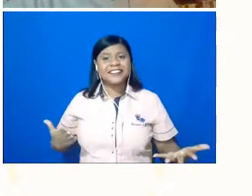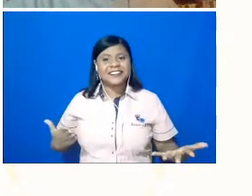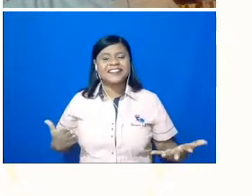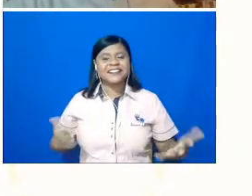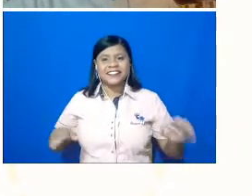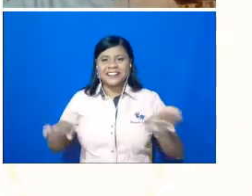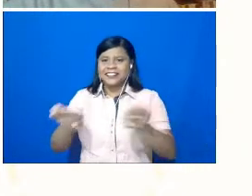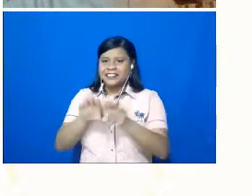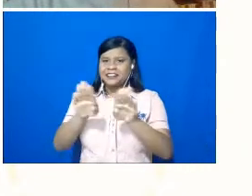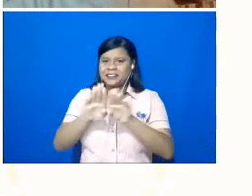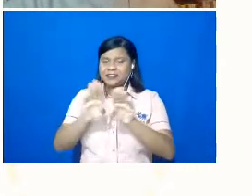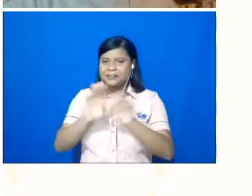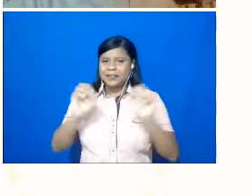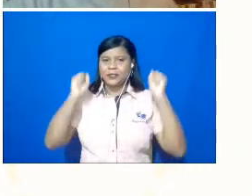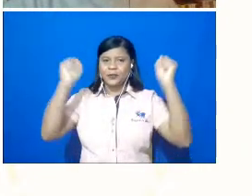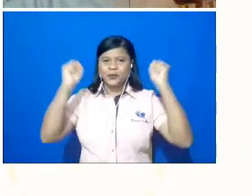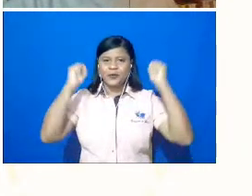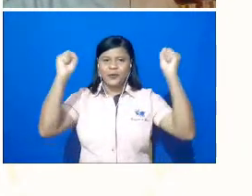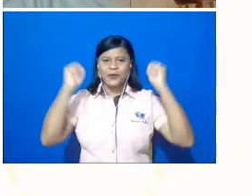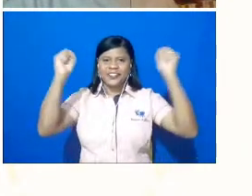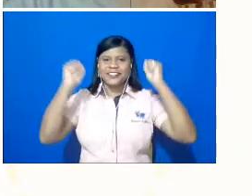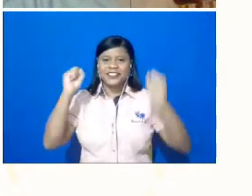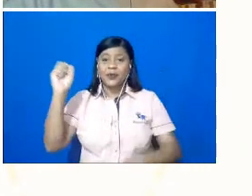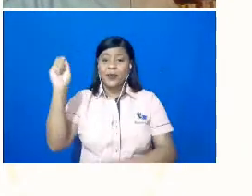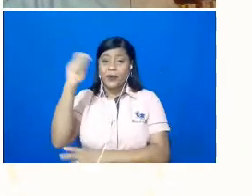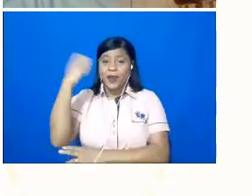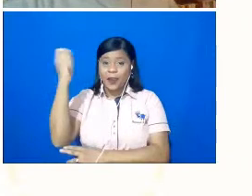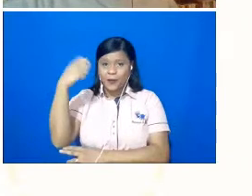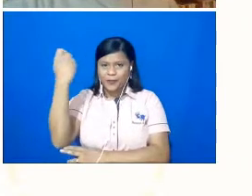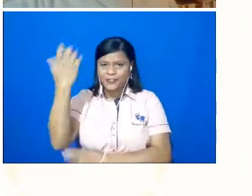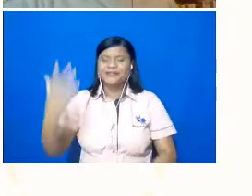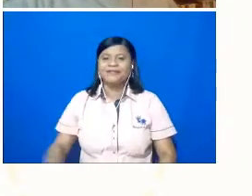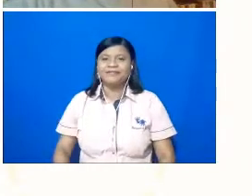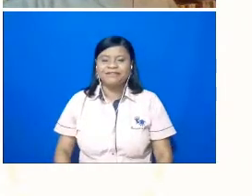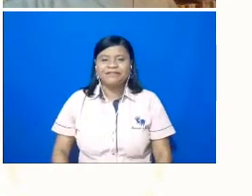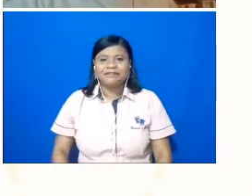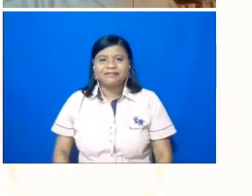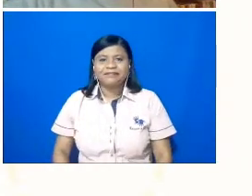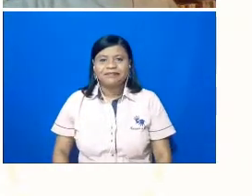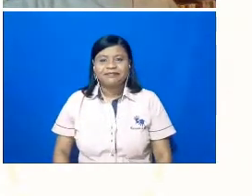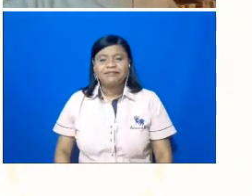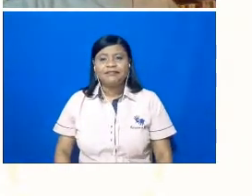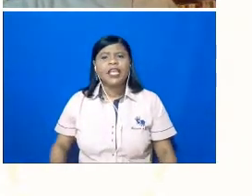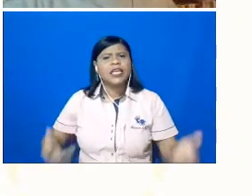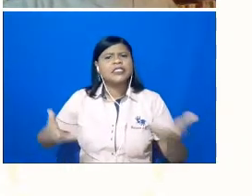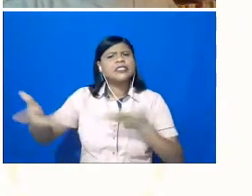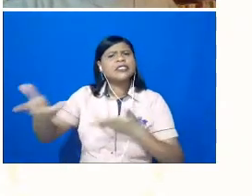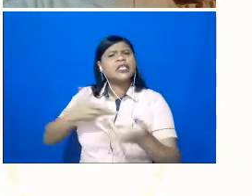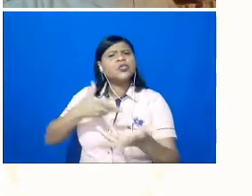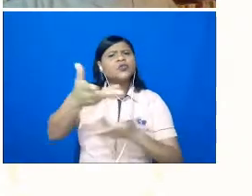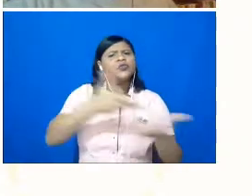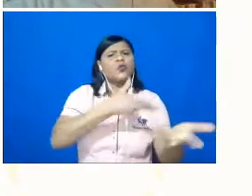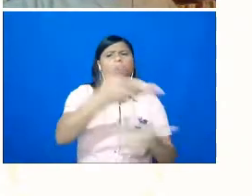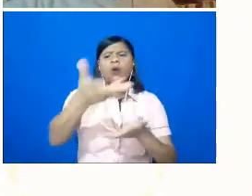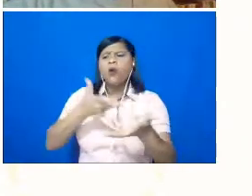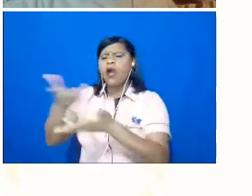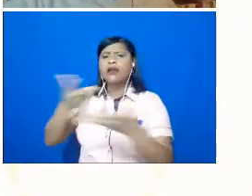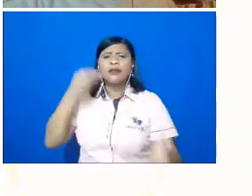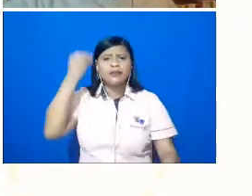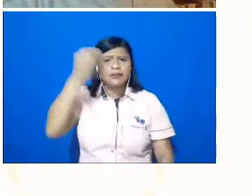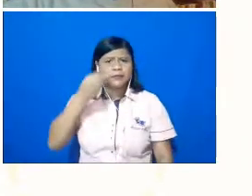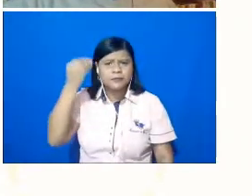torcedor gaúcho, então essa troca de experiências,